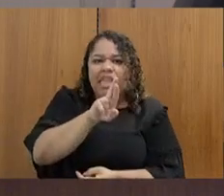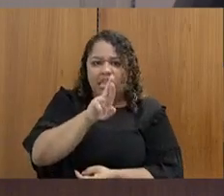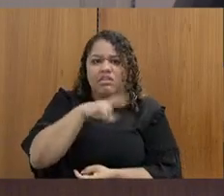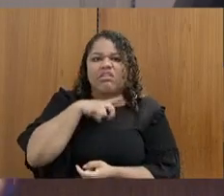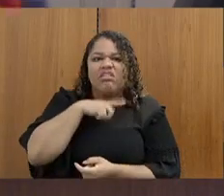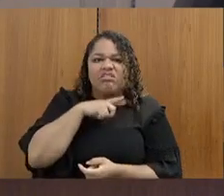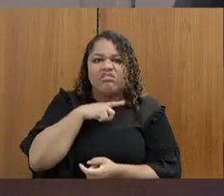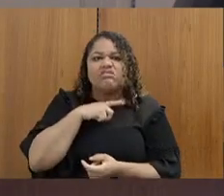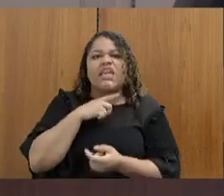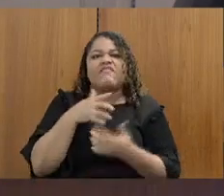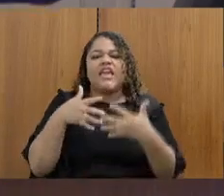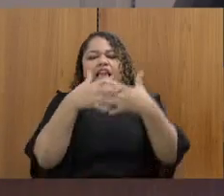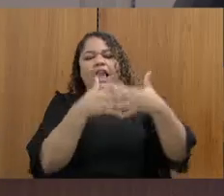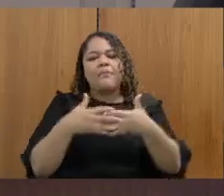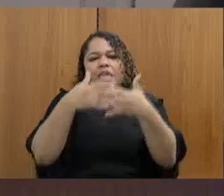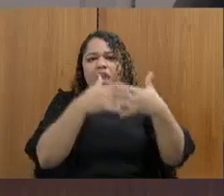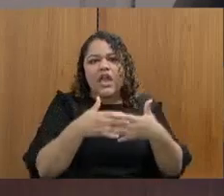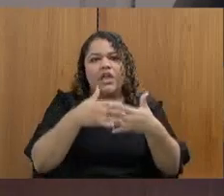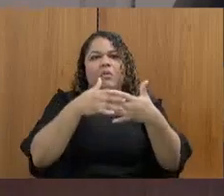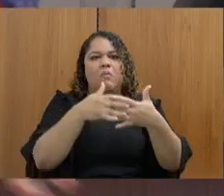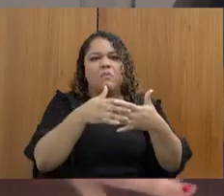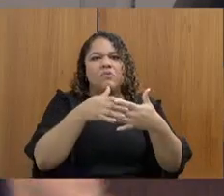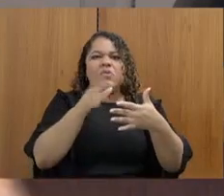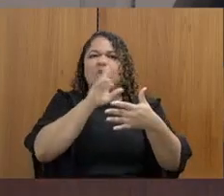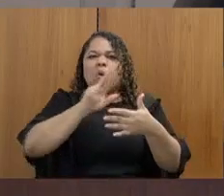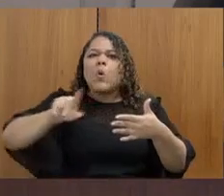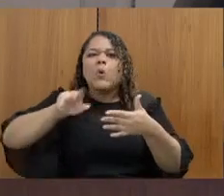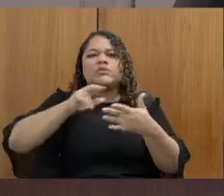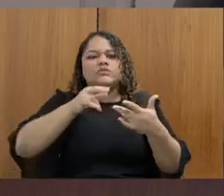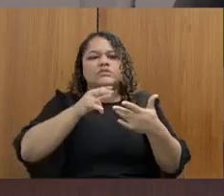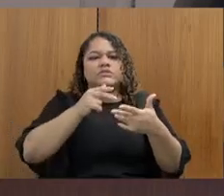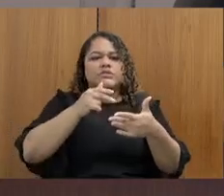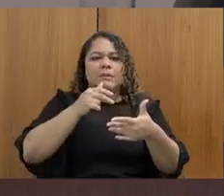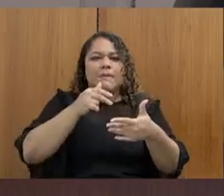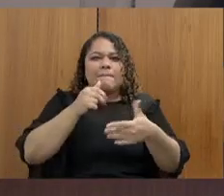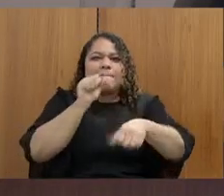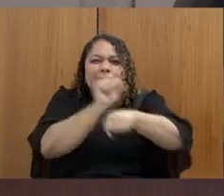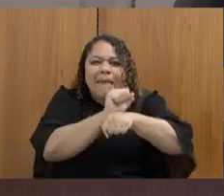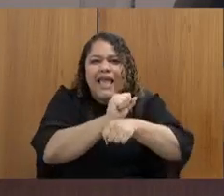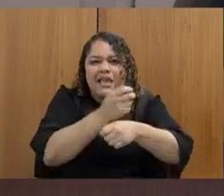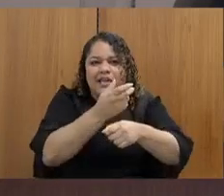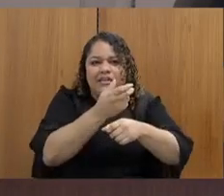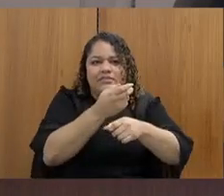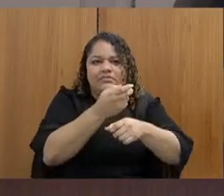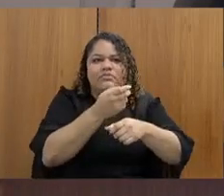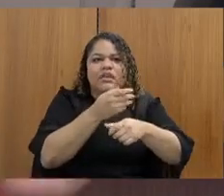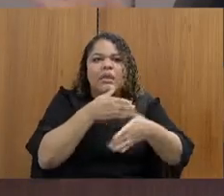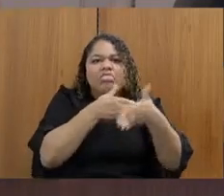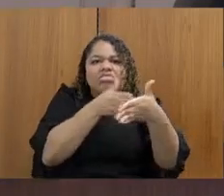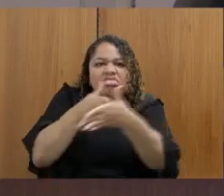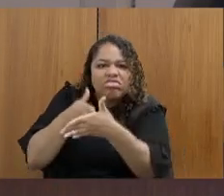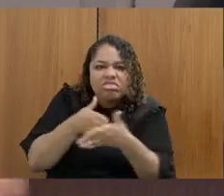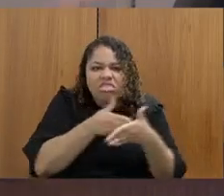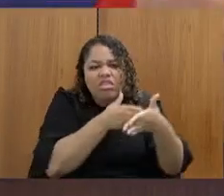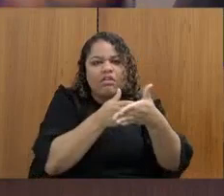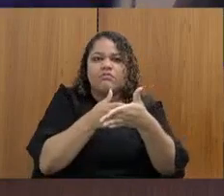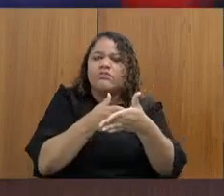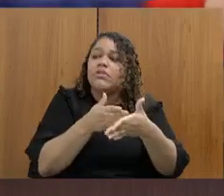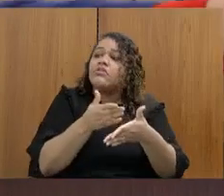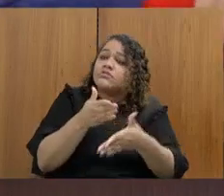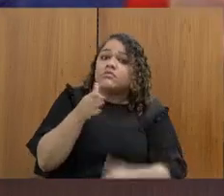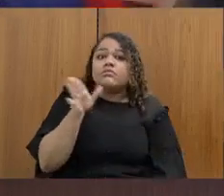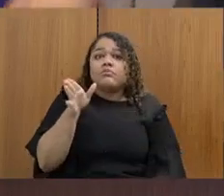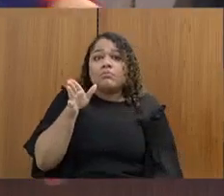e Polícia Pública, tanto da Polícia Rodoviária, mas também, no caso aqui, da Polícia Militar de Minas Gerais e outras, que foram convocadas,